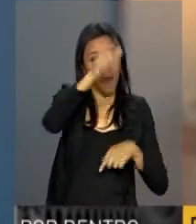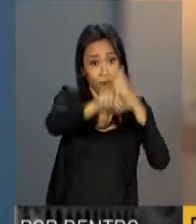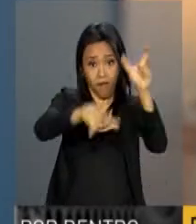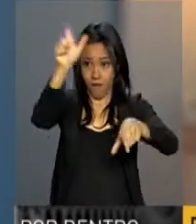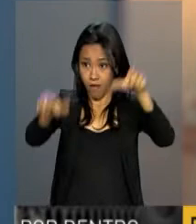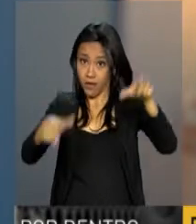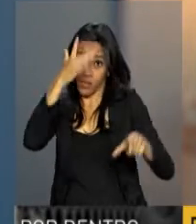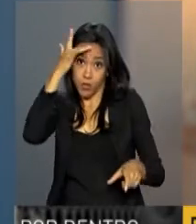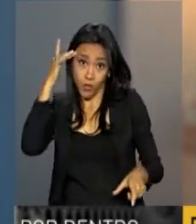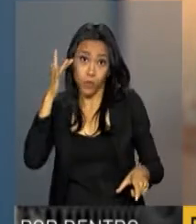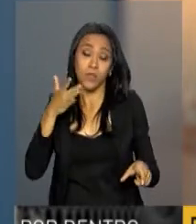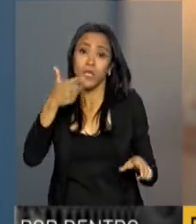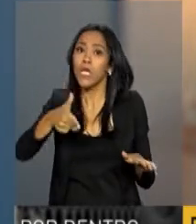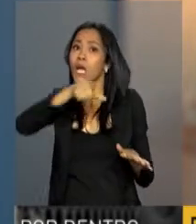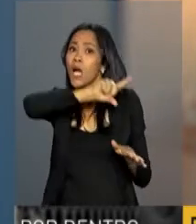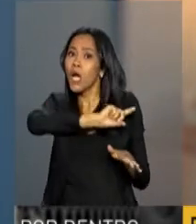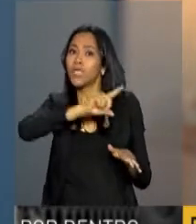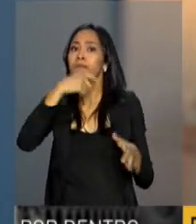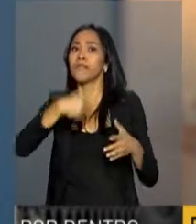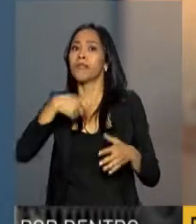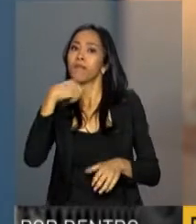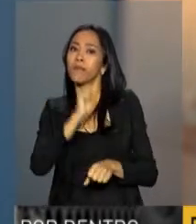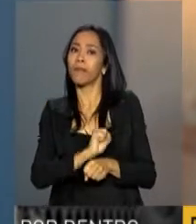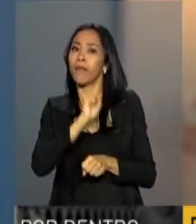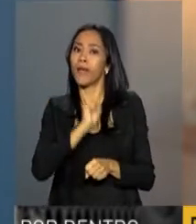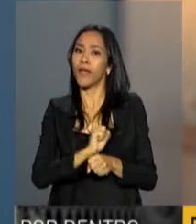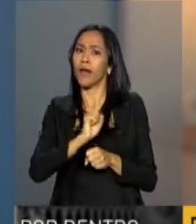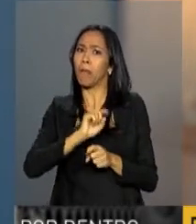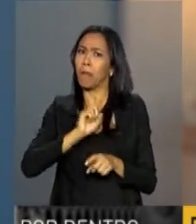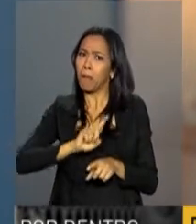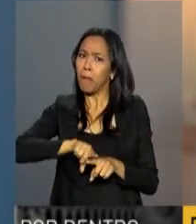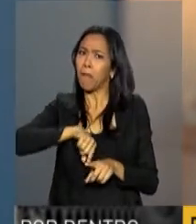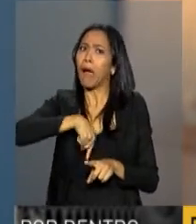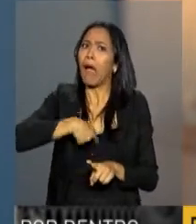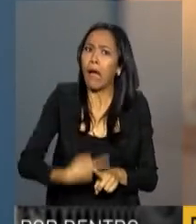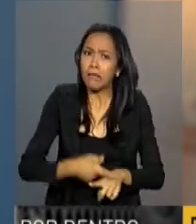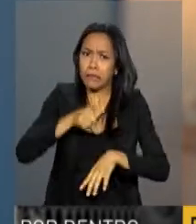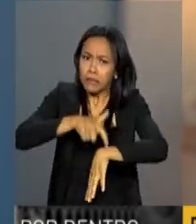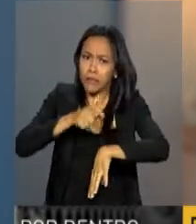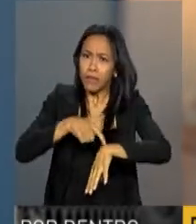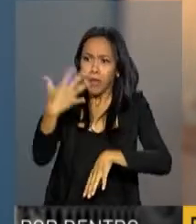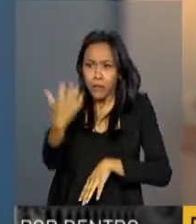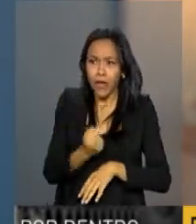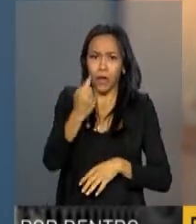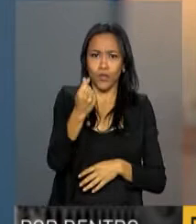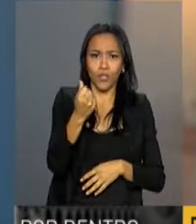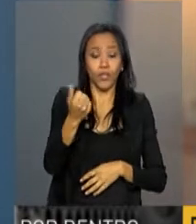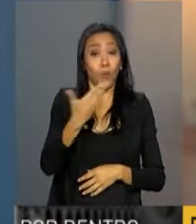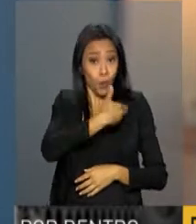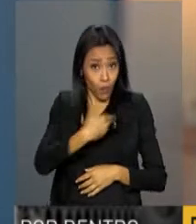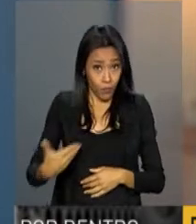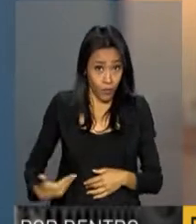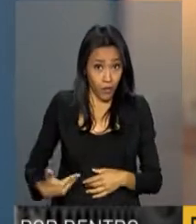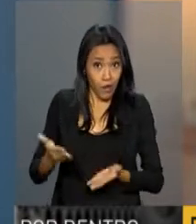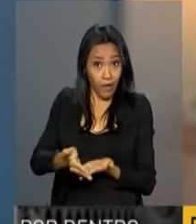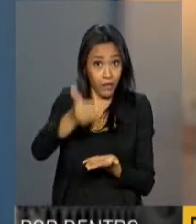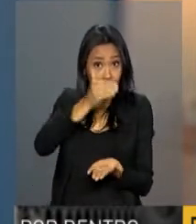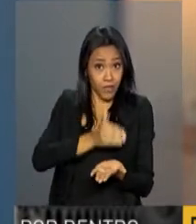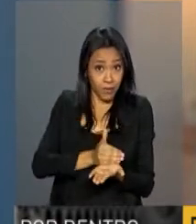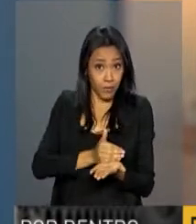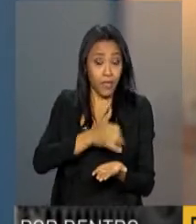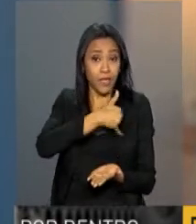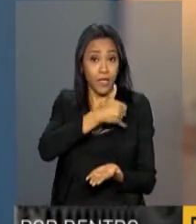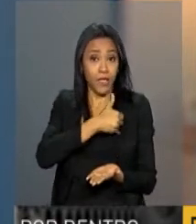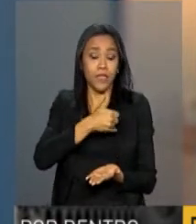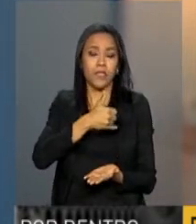antes precisavam esperar um tempo a mais para retirar esses valores, o governo reduz de 70